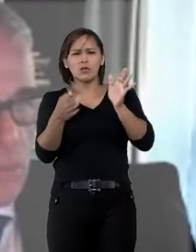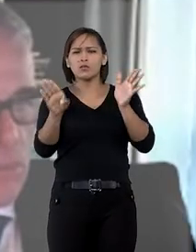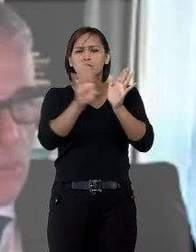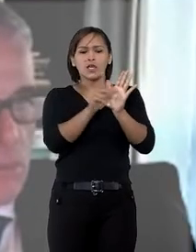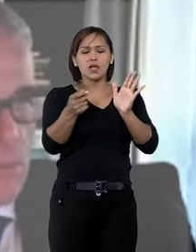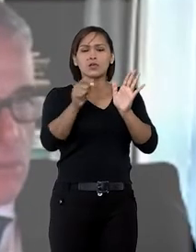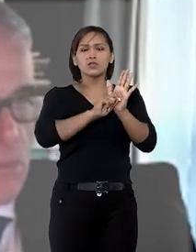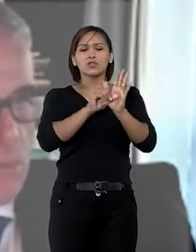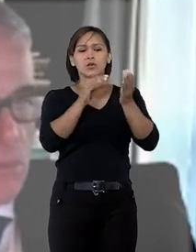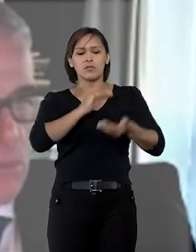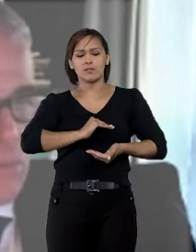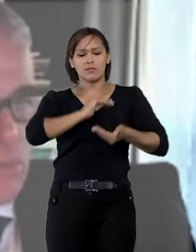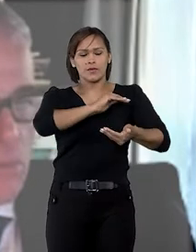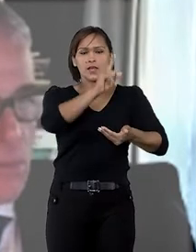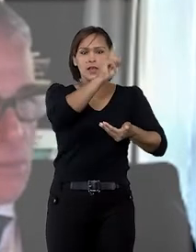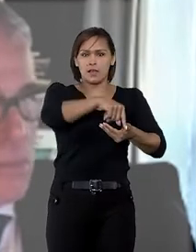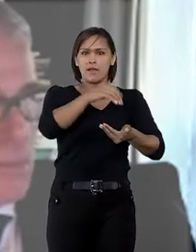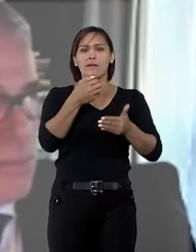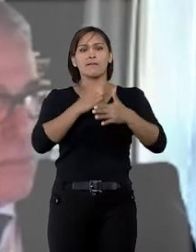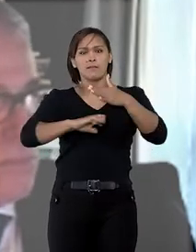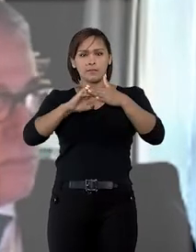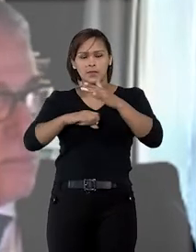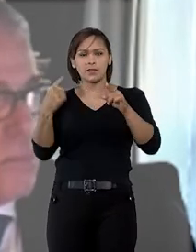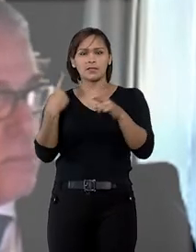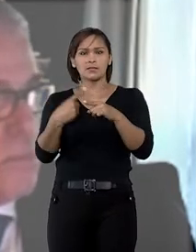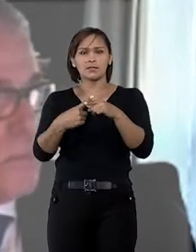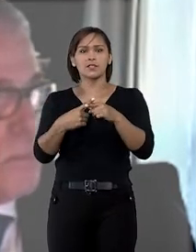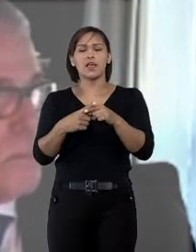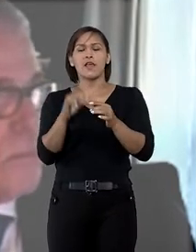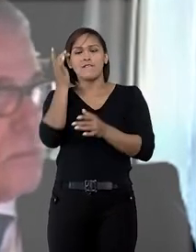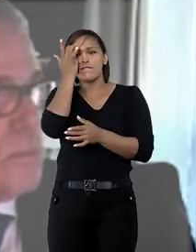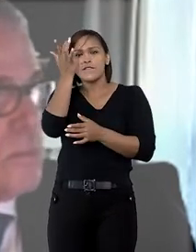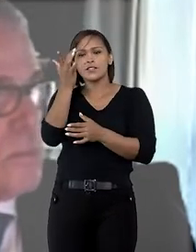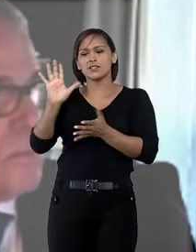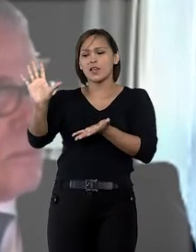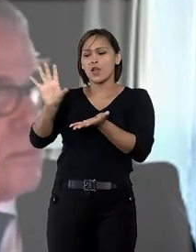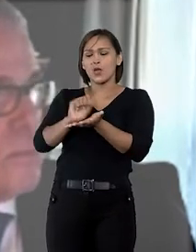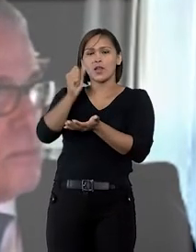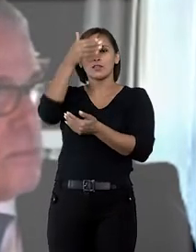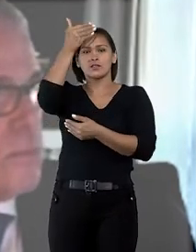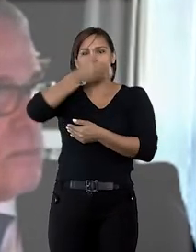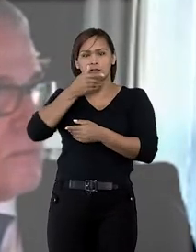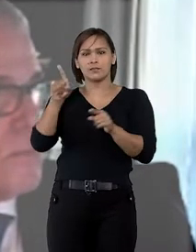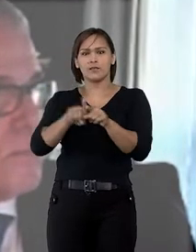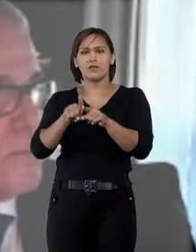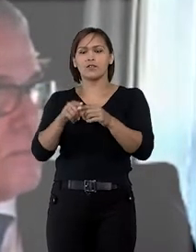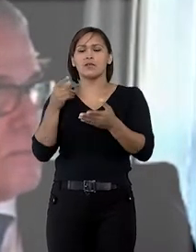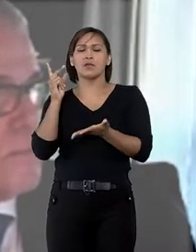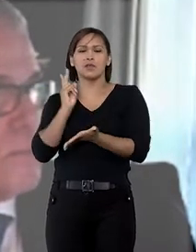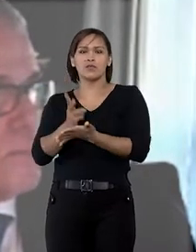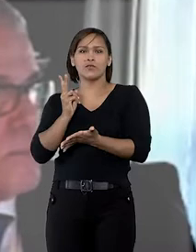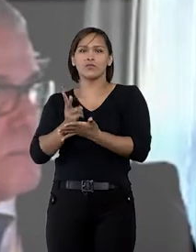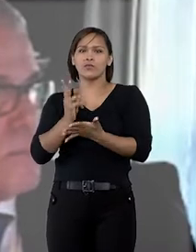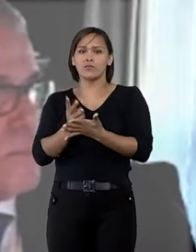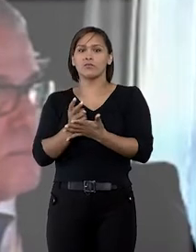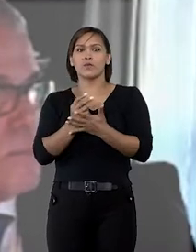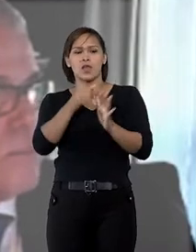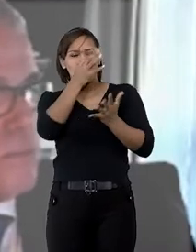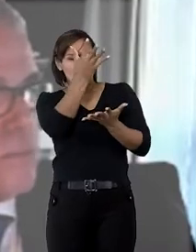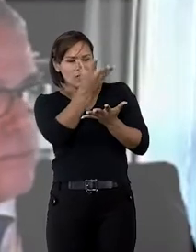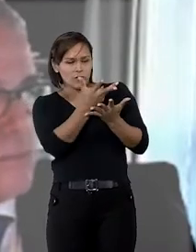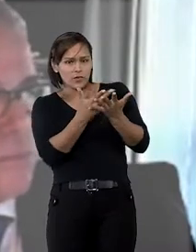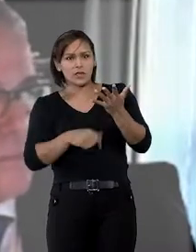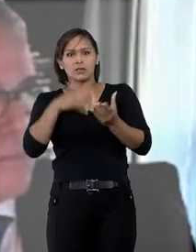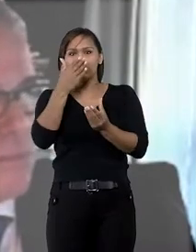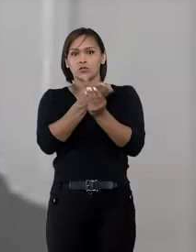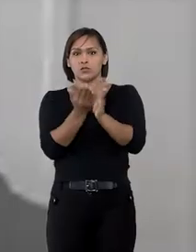ou seja, do local em que a empresa está situada, em razão da facilidade de colheita de provas e da consequente otimização da